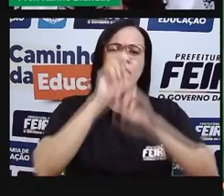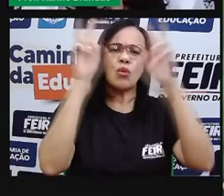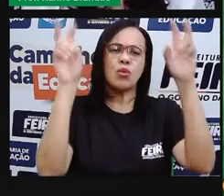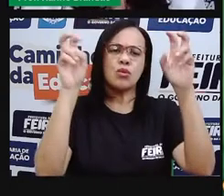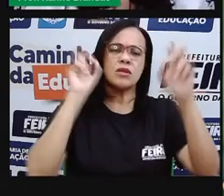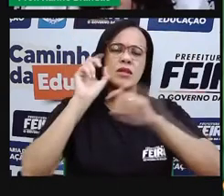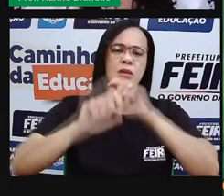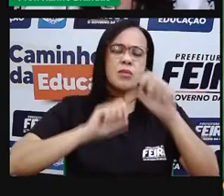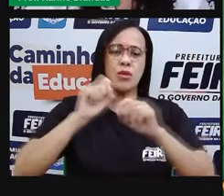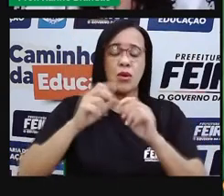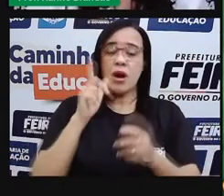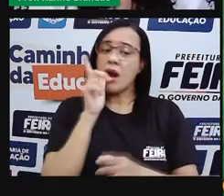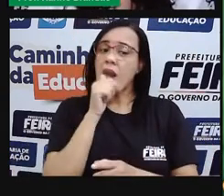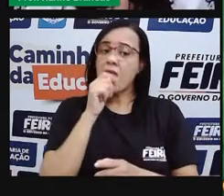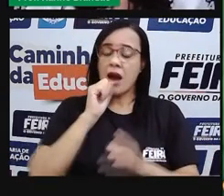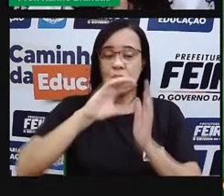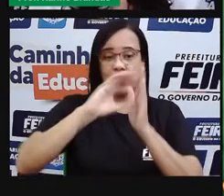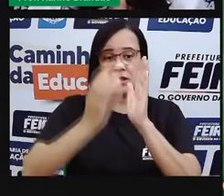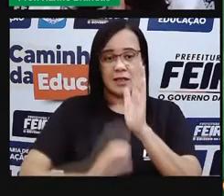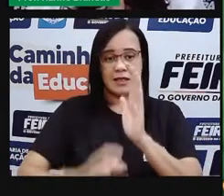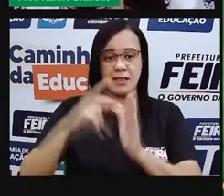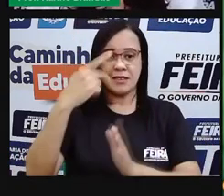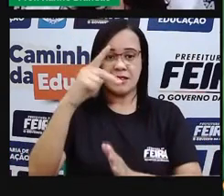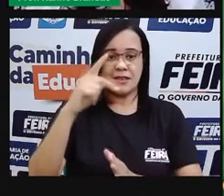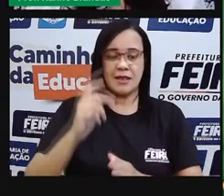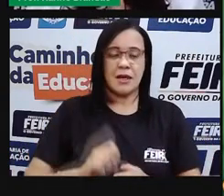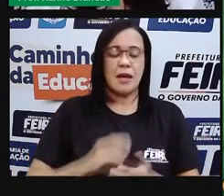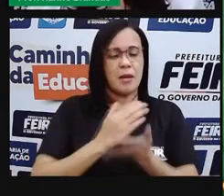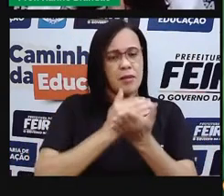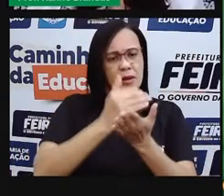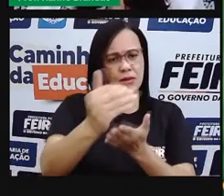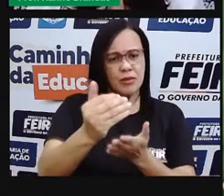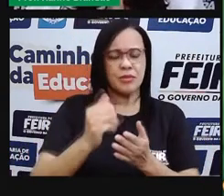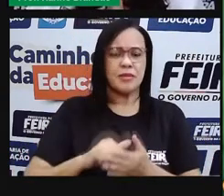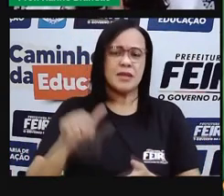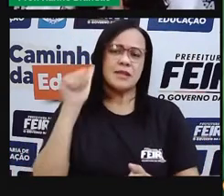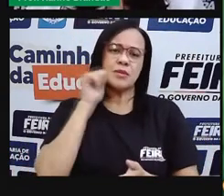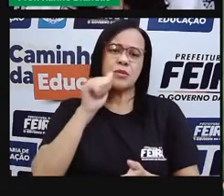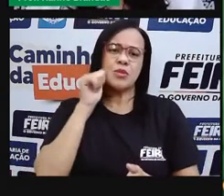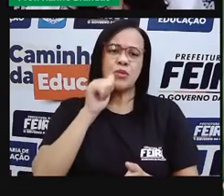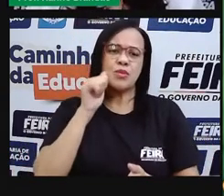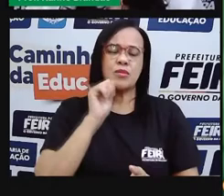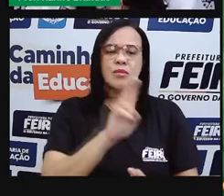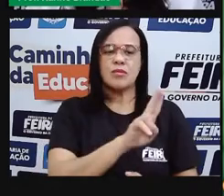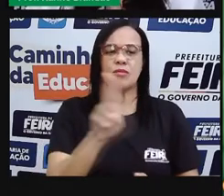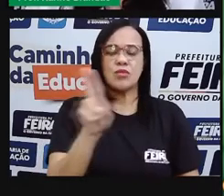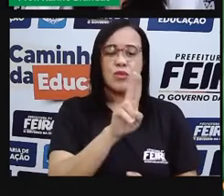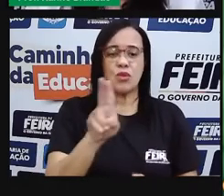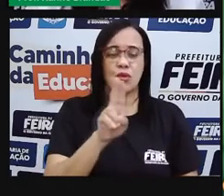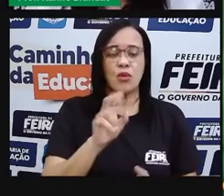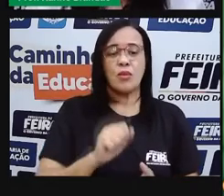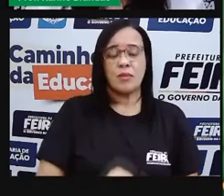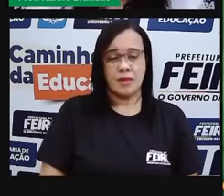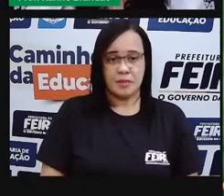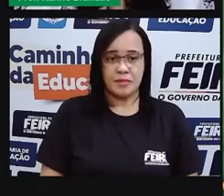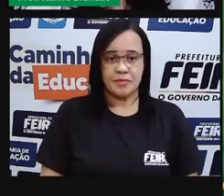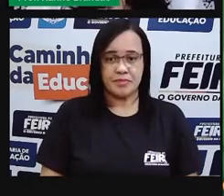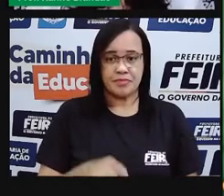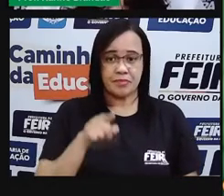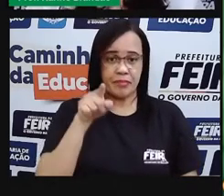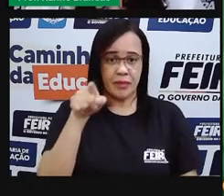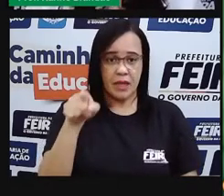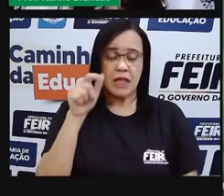começarmos, eu trago essa figura, que é Mary Kenner, e ela foi a